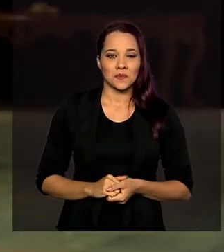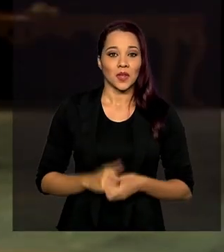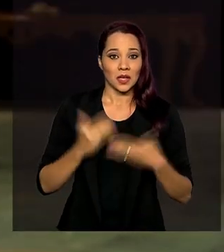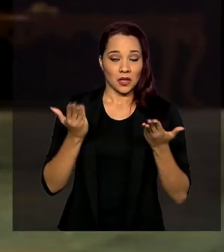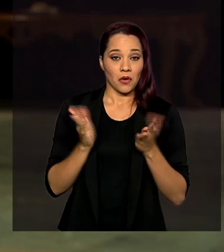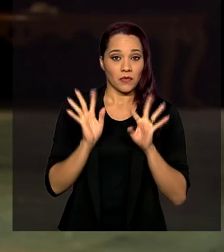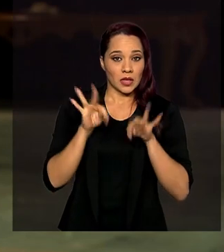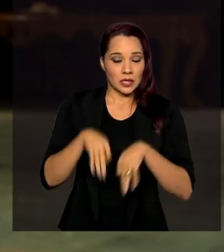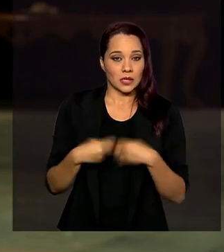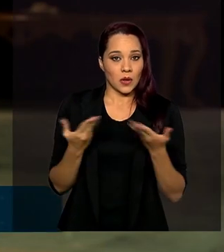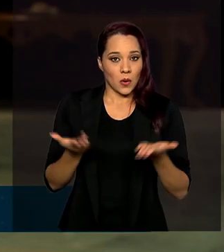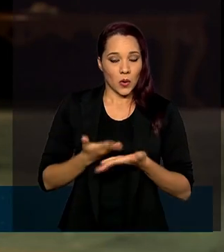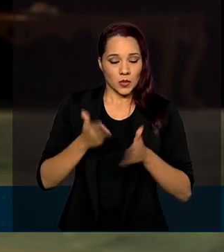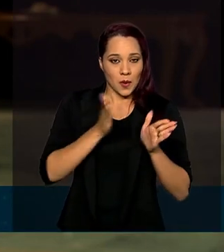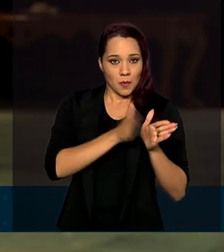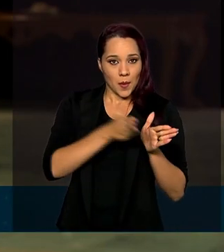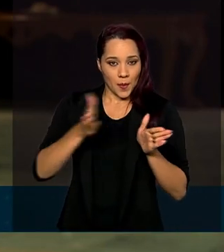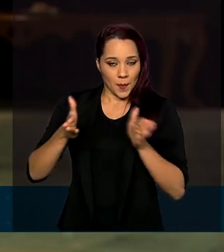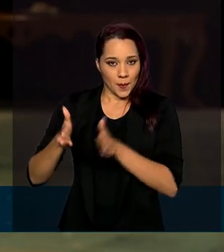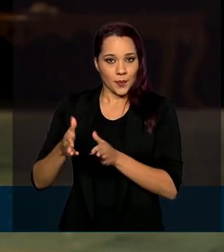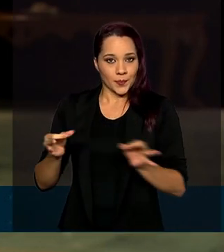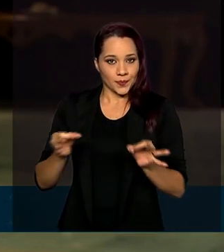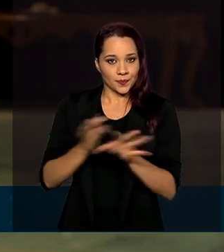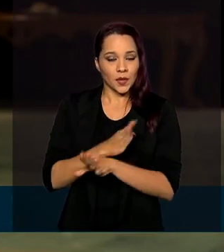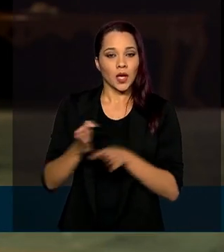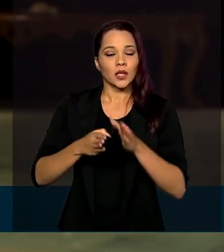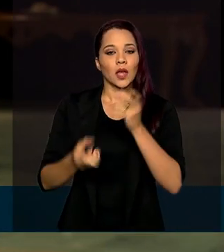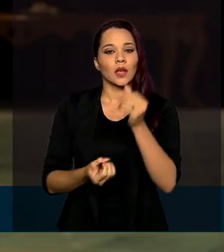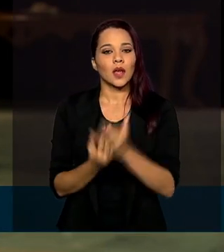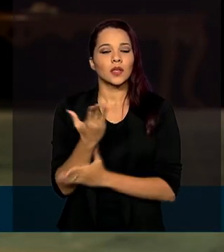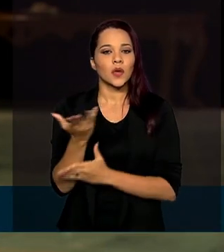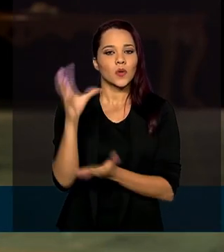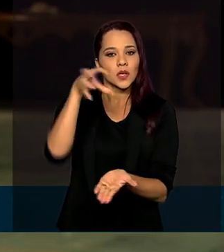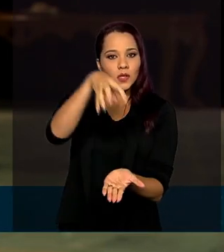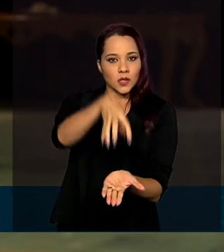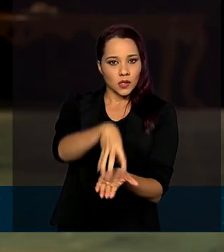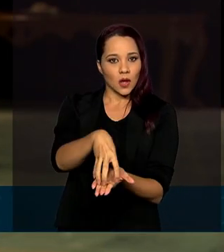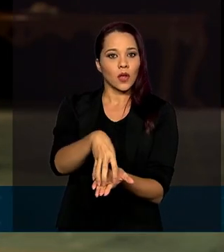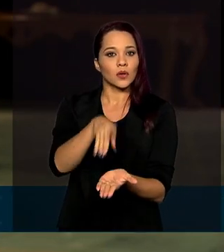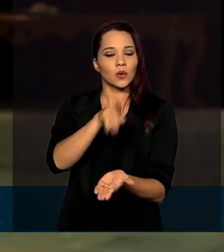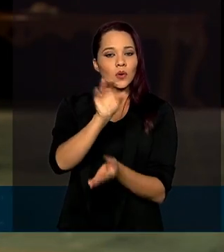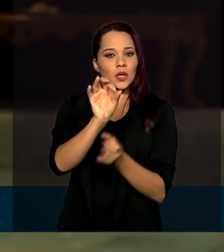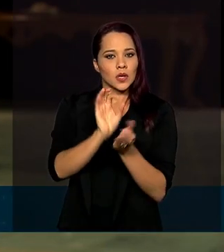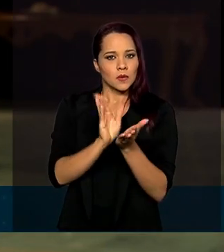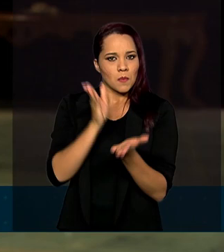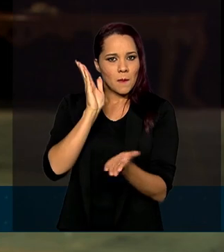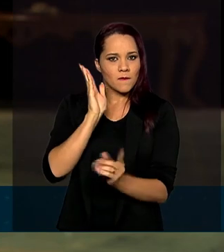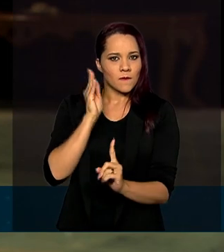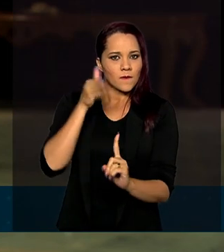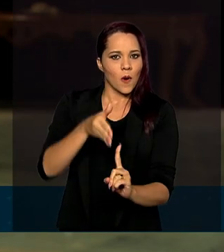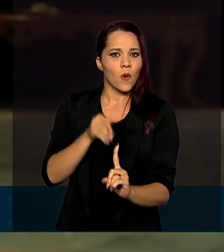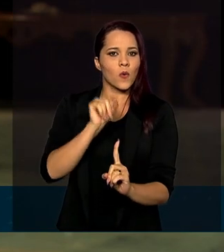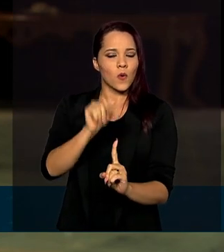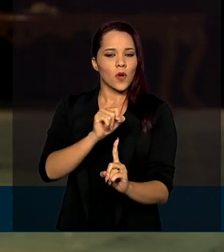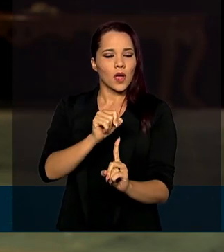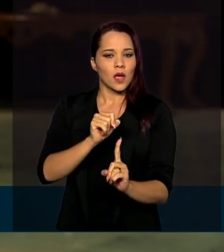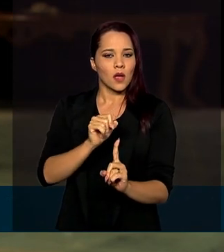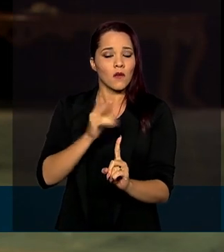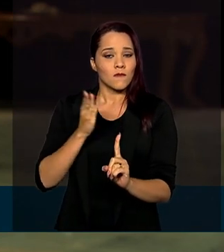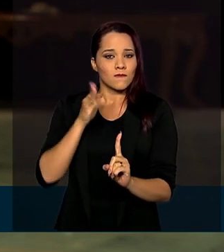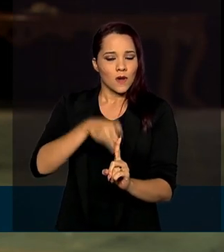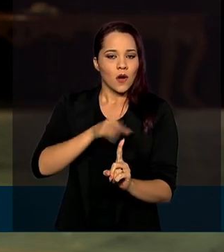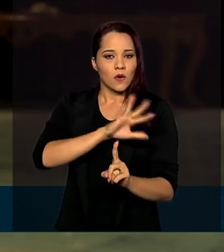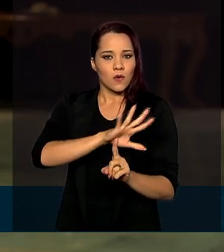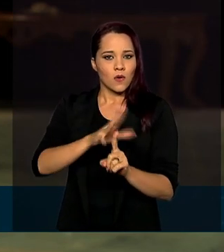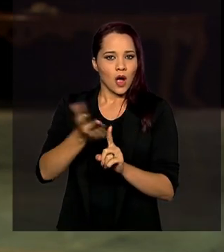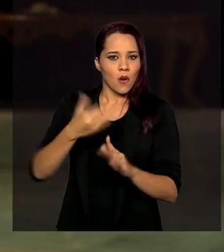finalizada então mais uma etapa que conclui a criação dessas unidades específicas, especializadas no combate ao crime